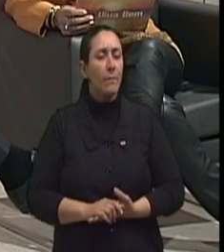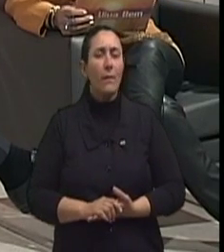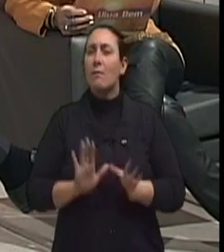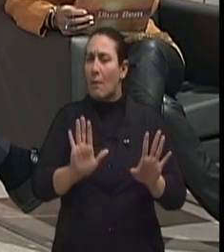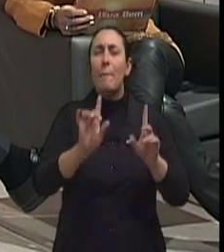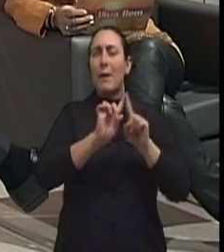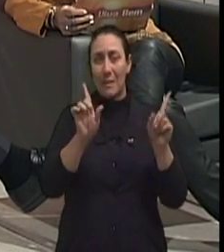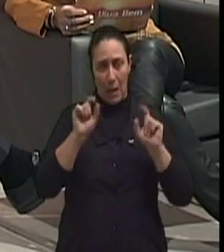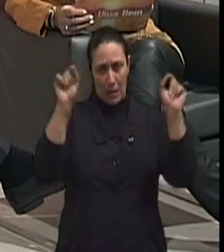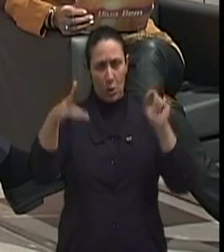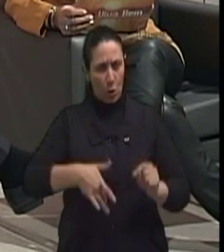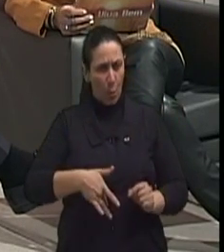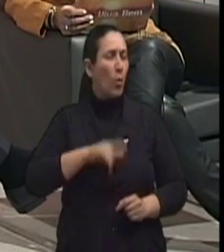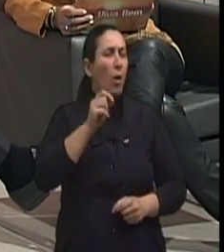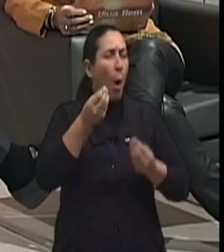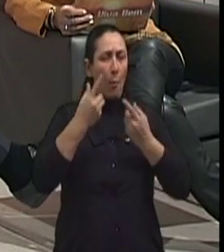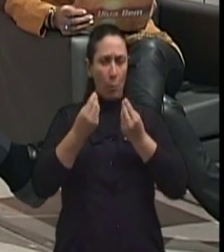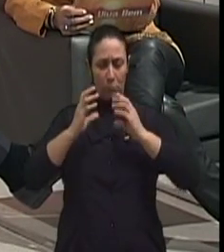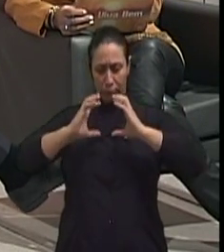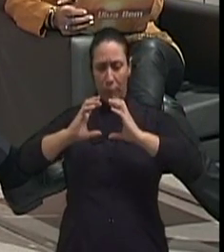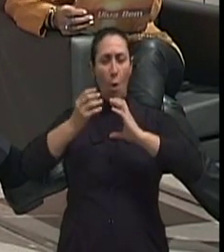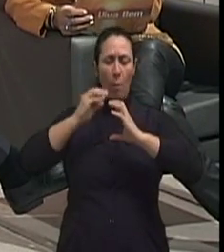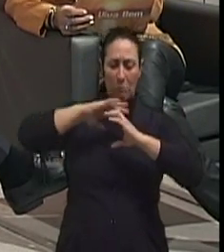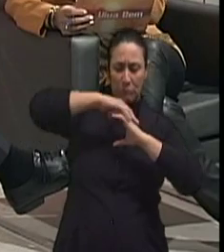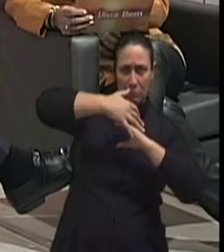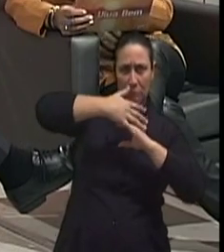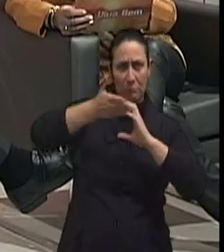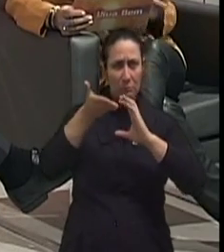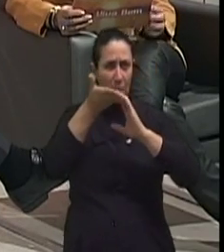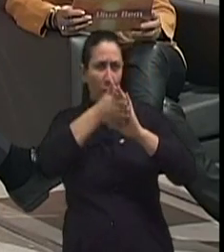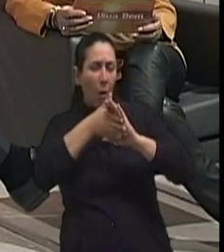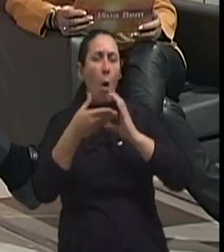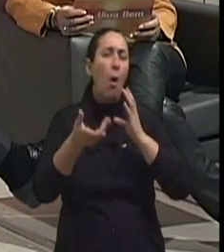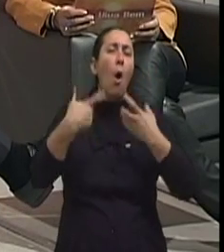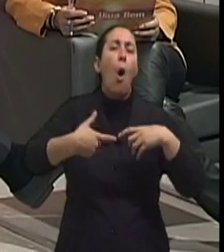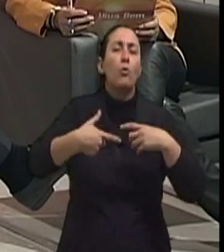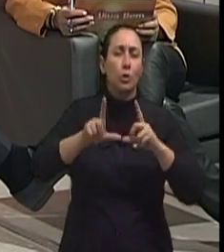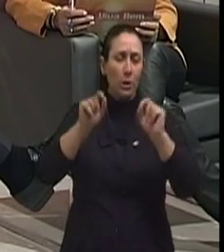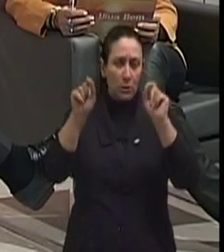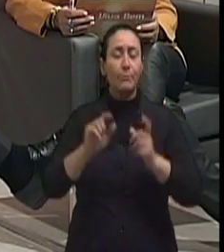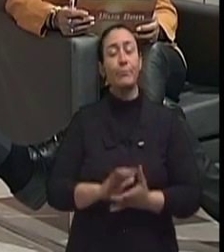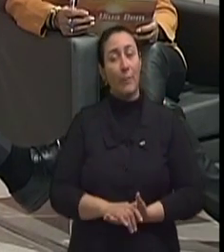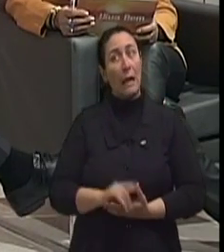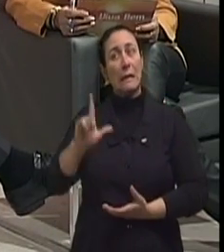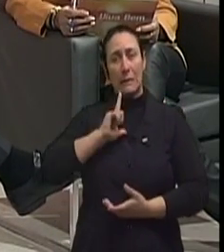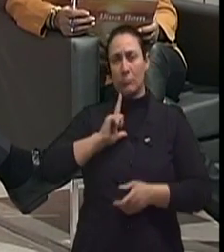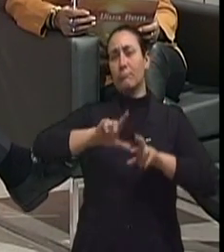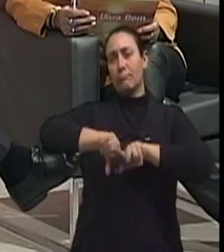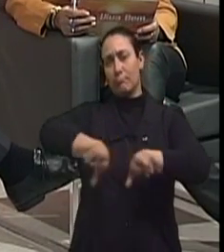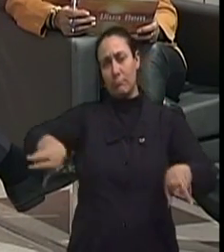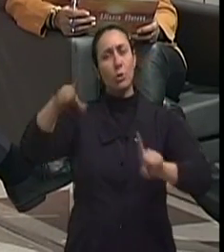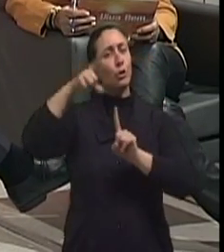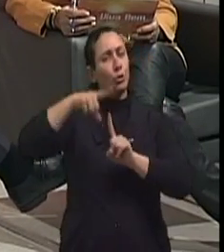é o câncer de estômago? É nas paredes do estômago que se forma um tumor? Vamos explicar isso melhor? Tem vários tipos de câncer de estômago. O nós estamos